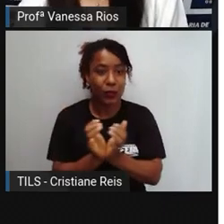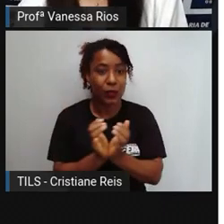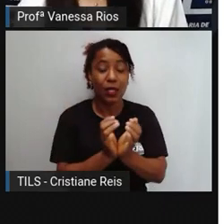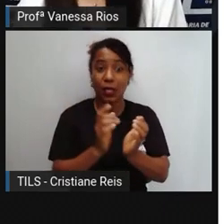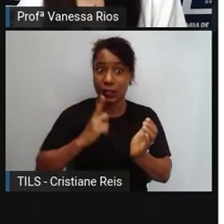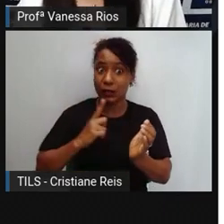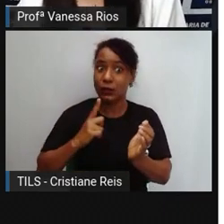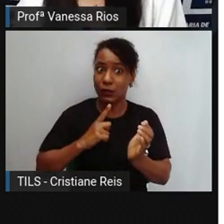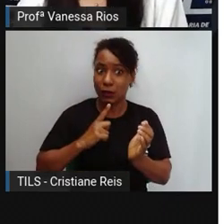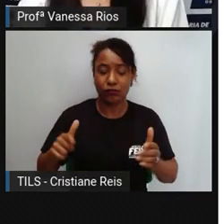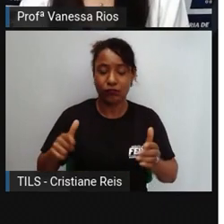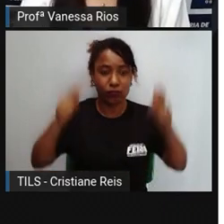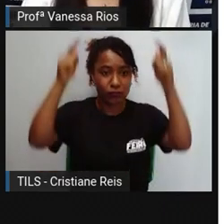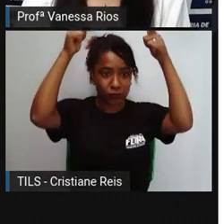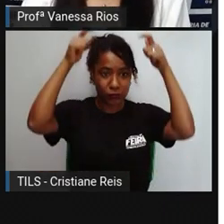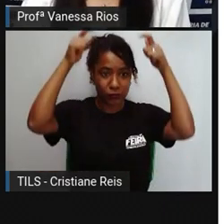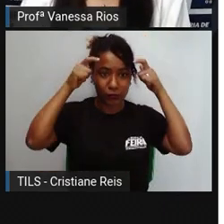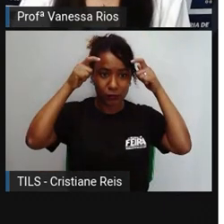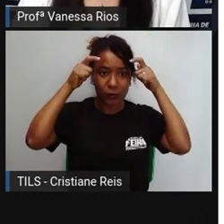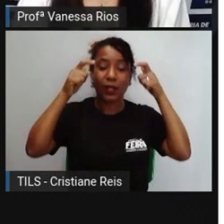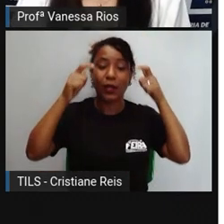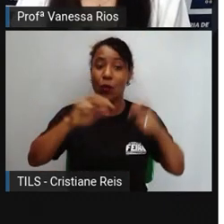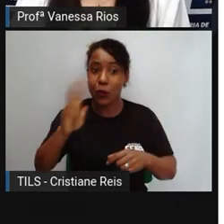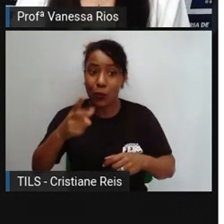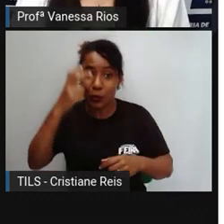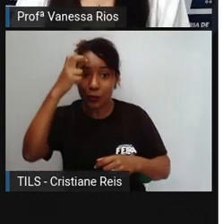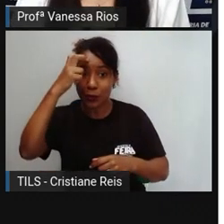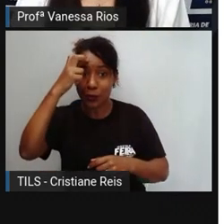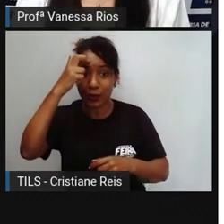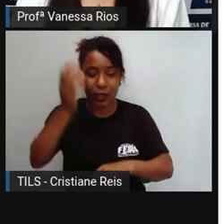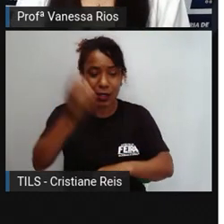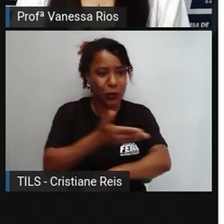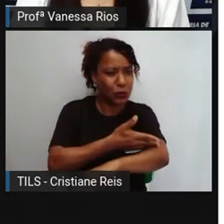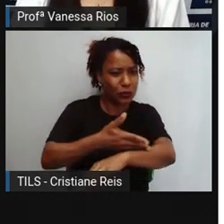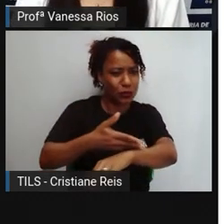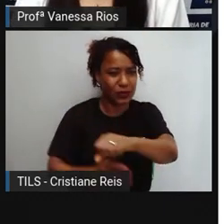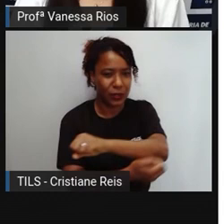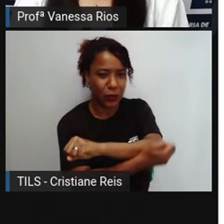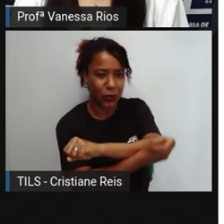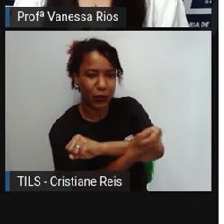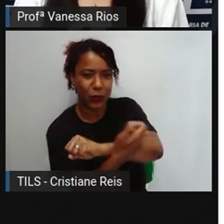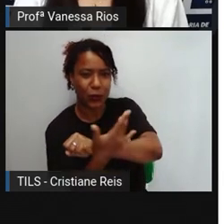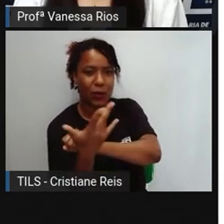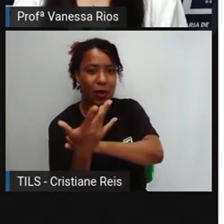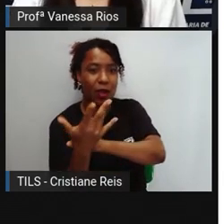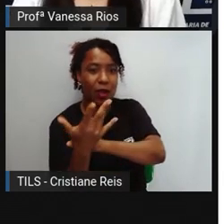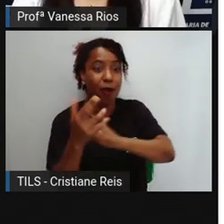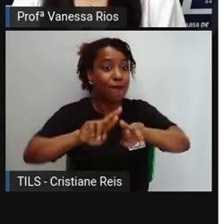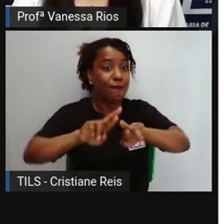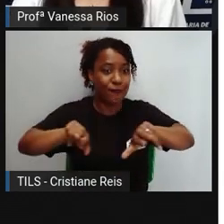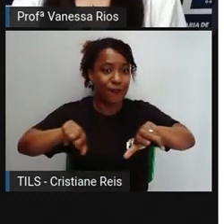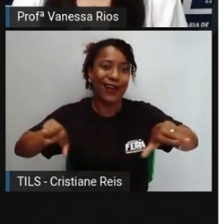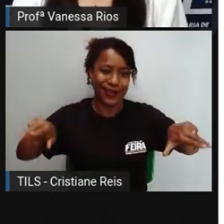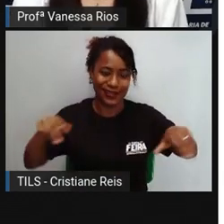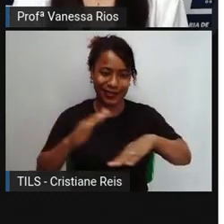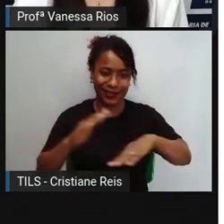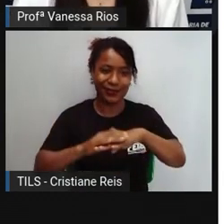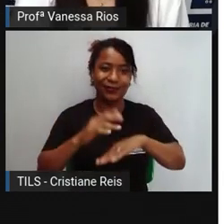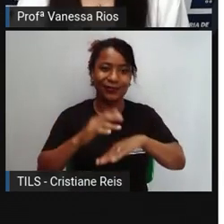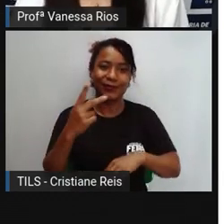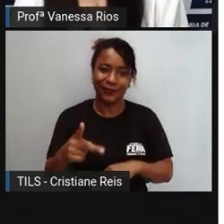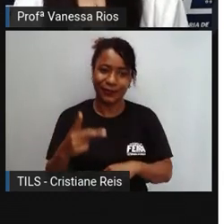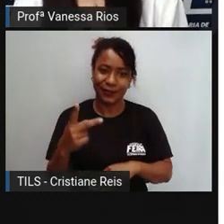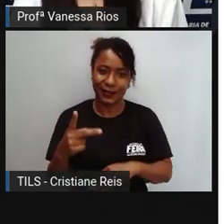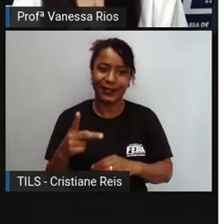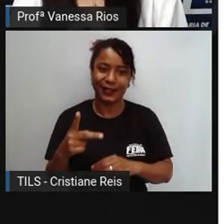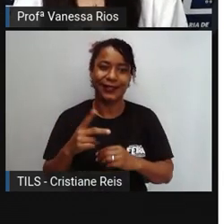organizacionais e culturais. E aí, gente tem aqui a representação, né, de alguns deixados,